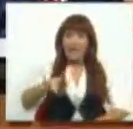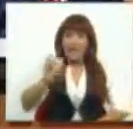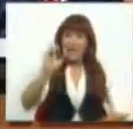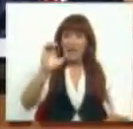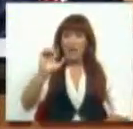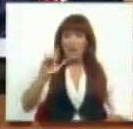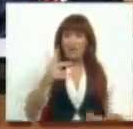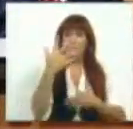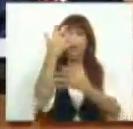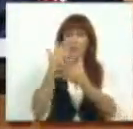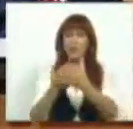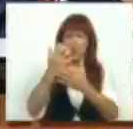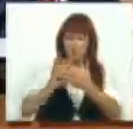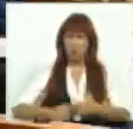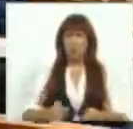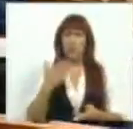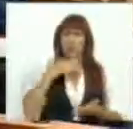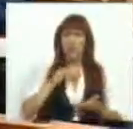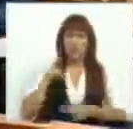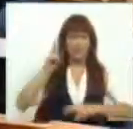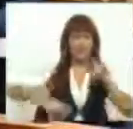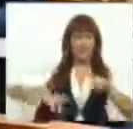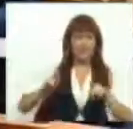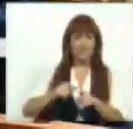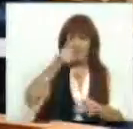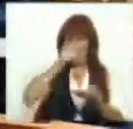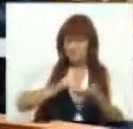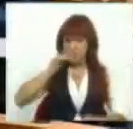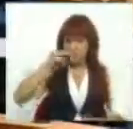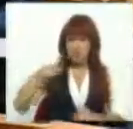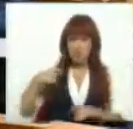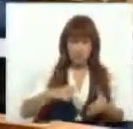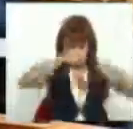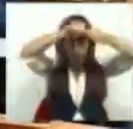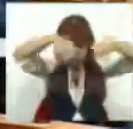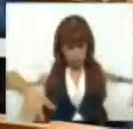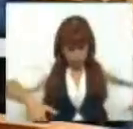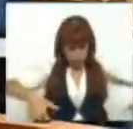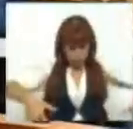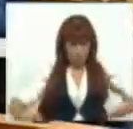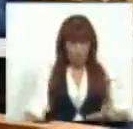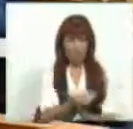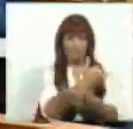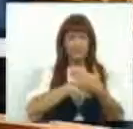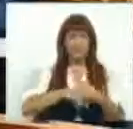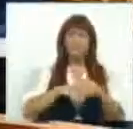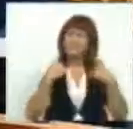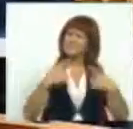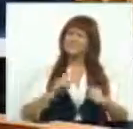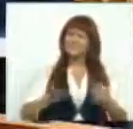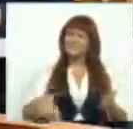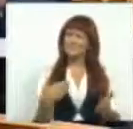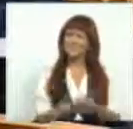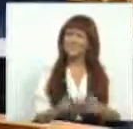descontada dos créditos fiscais que acumulou ao longo da cadeia. Assim teremos uma